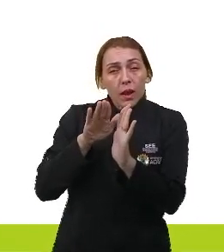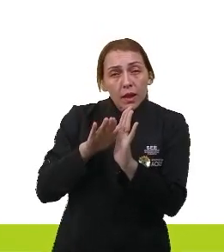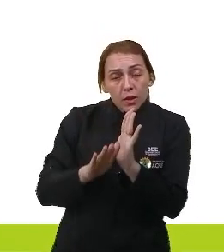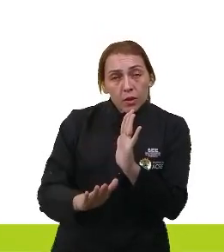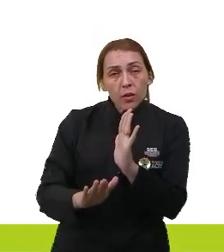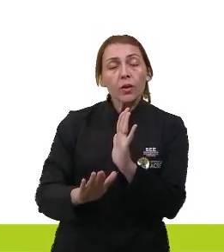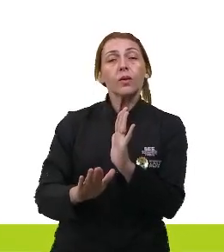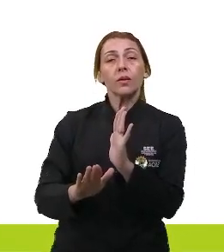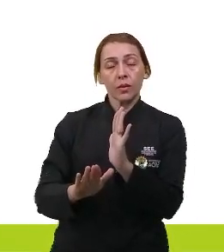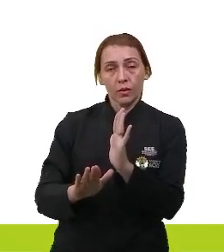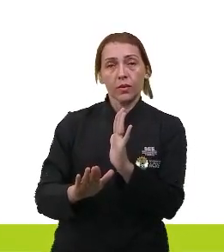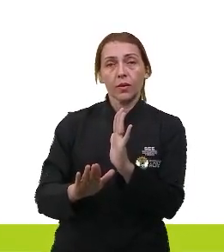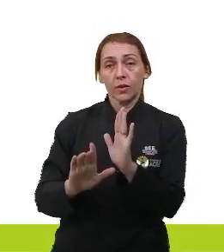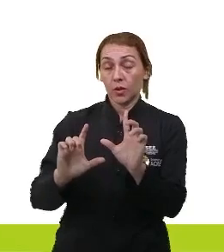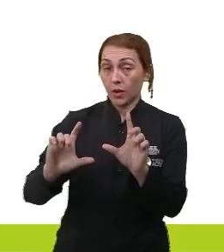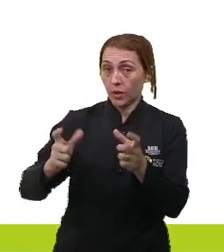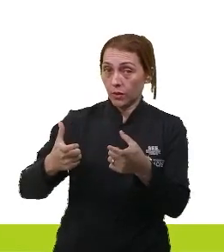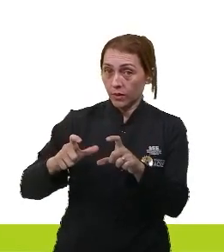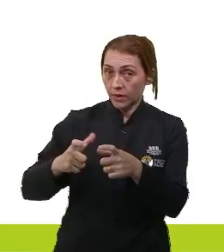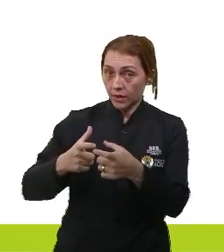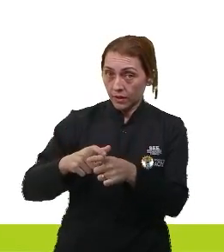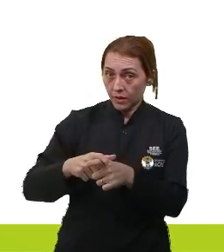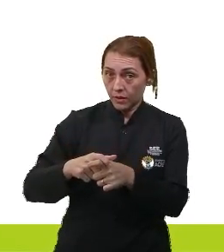potencial de redução,